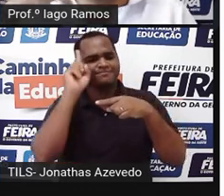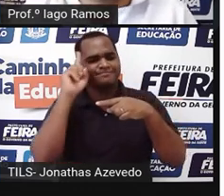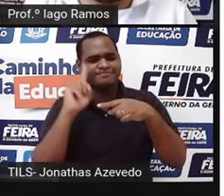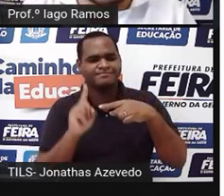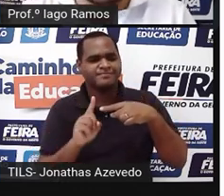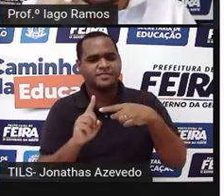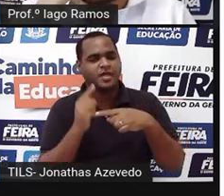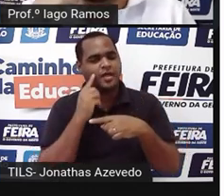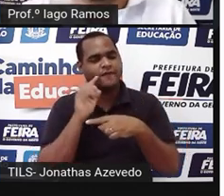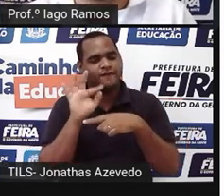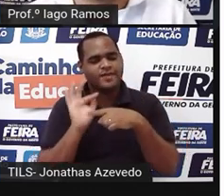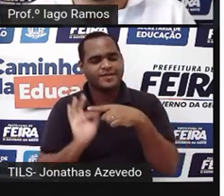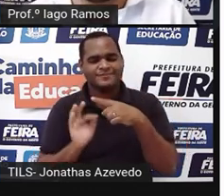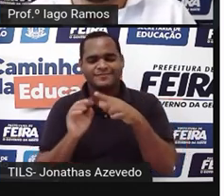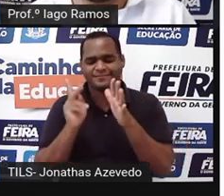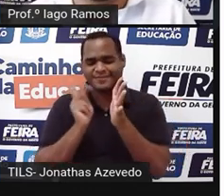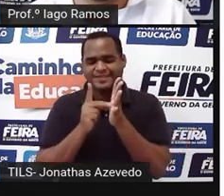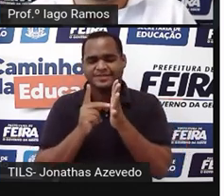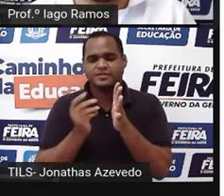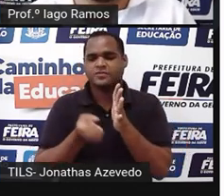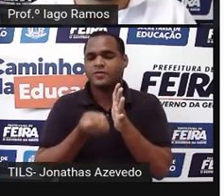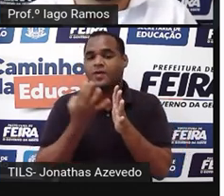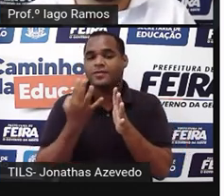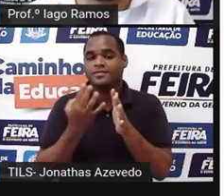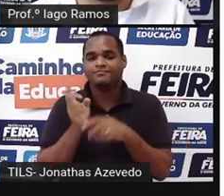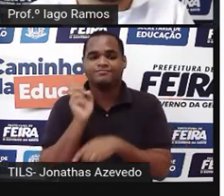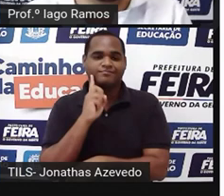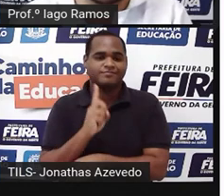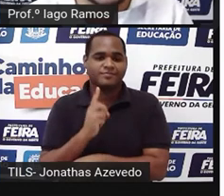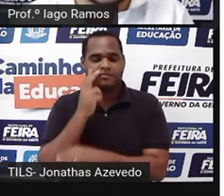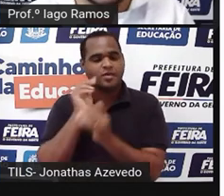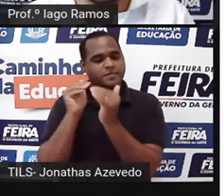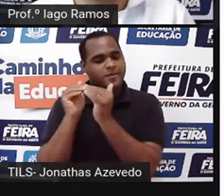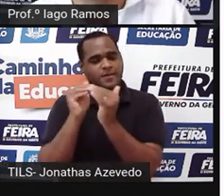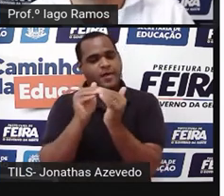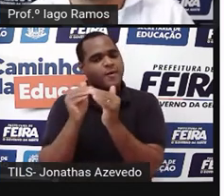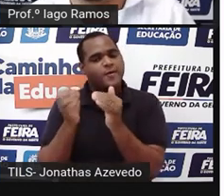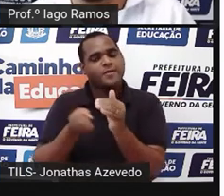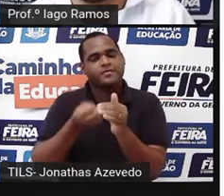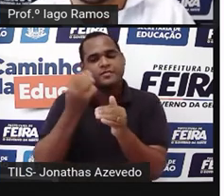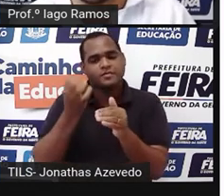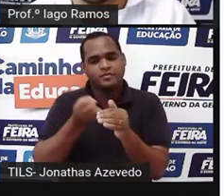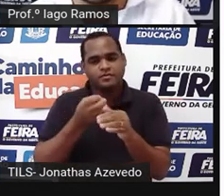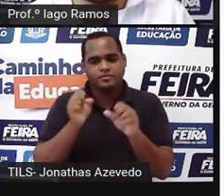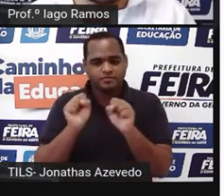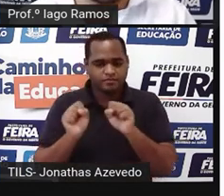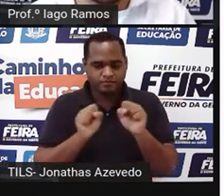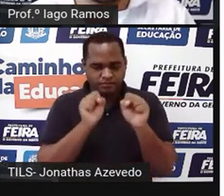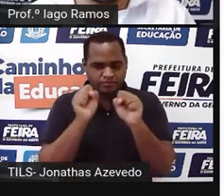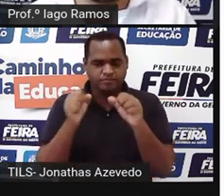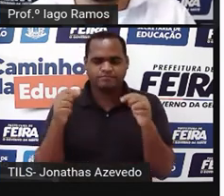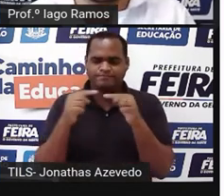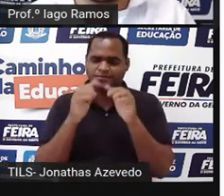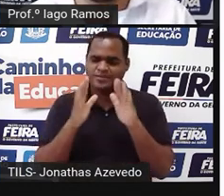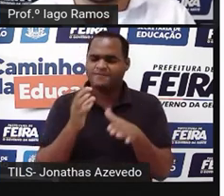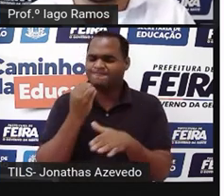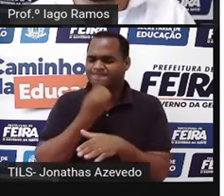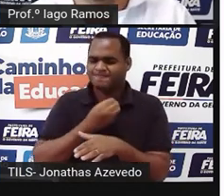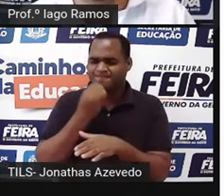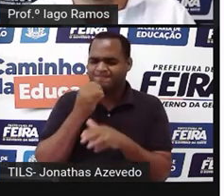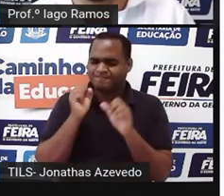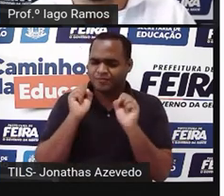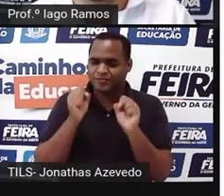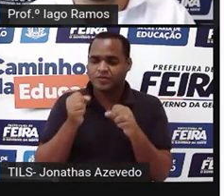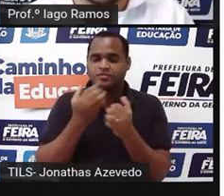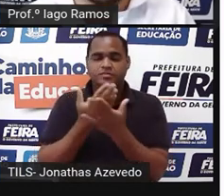em um tamanho real e aí a gente tem uma igualdade de razões tá bom? se você já teve a oportunidade de estudar